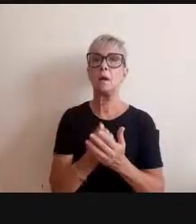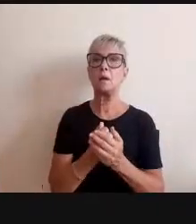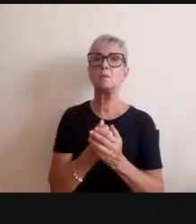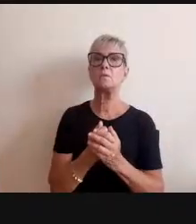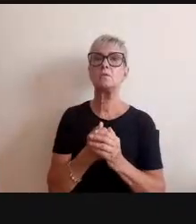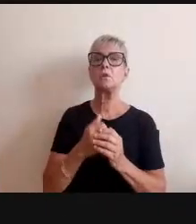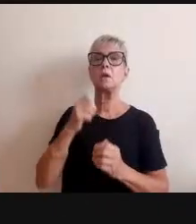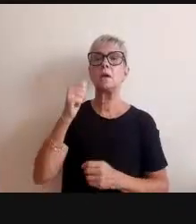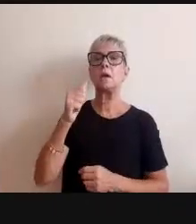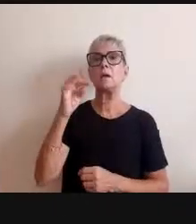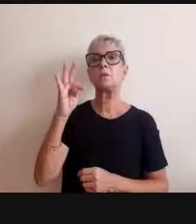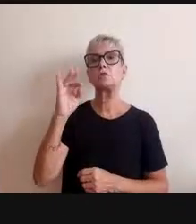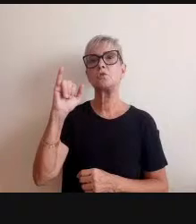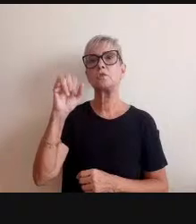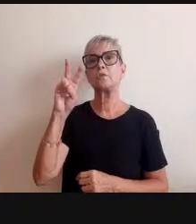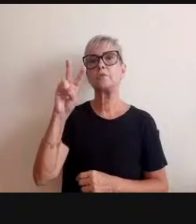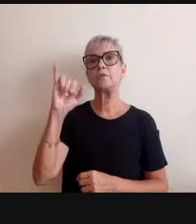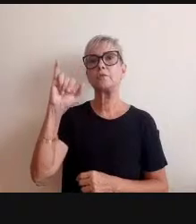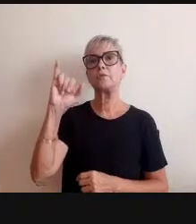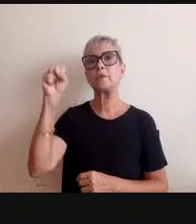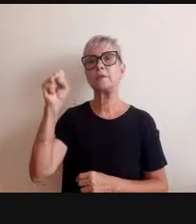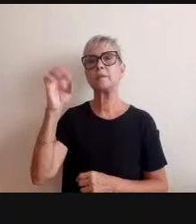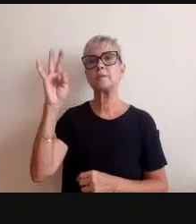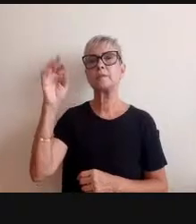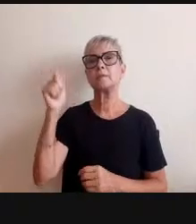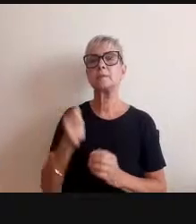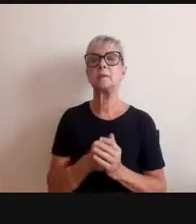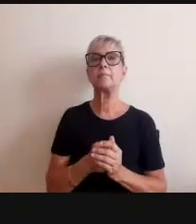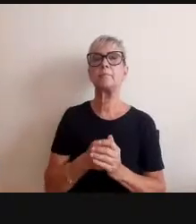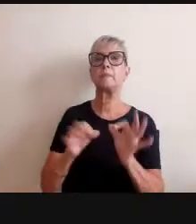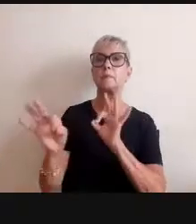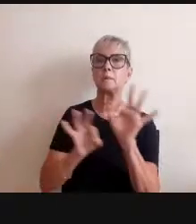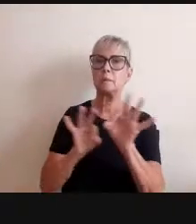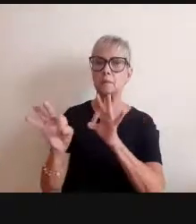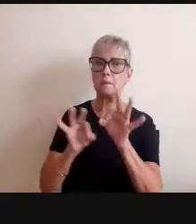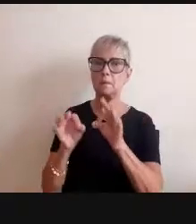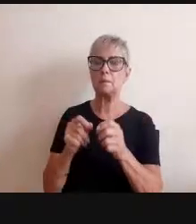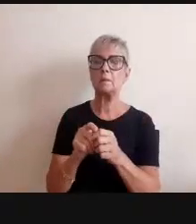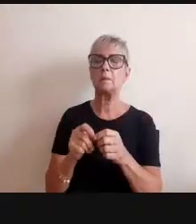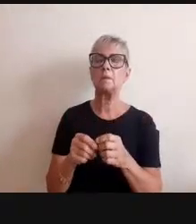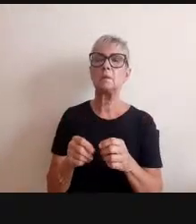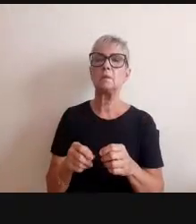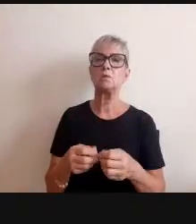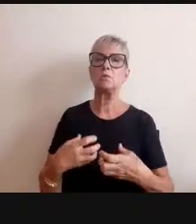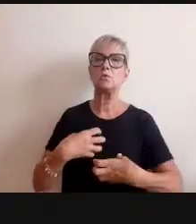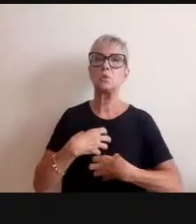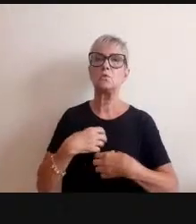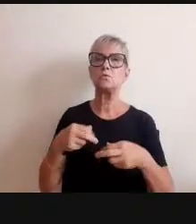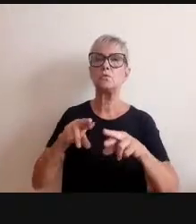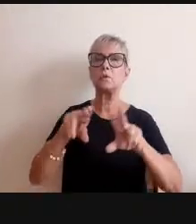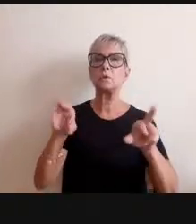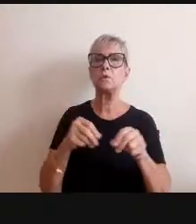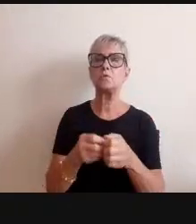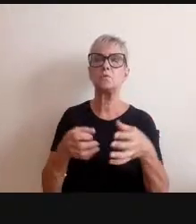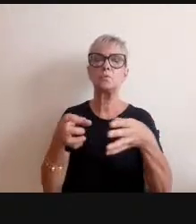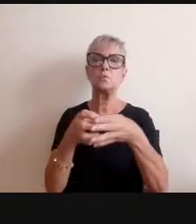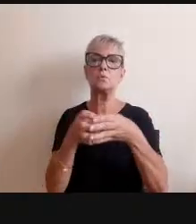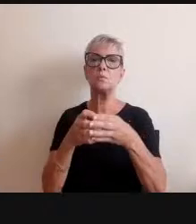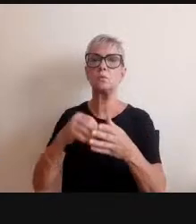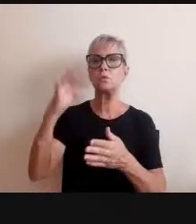Ela pode ser constituída por muitos movimentos diferentes, abrangendo uma gama de artistas, coletivos de artistas,